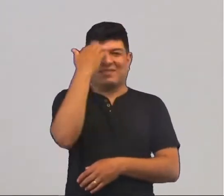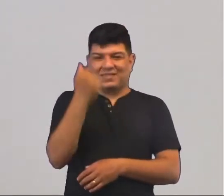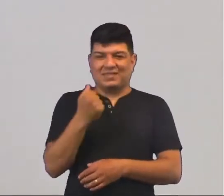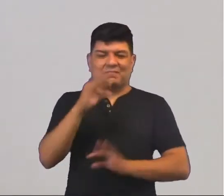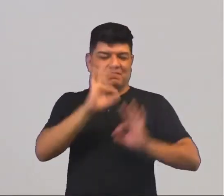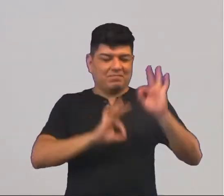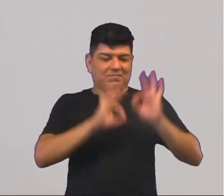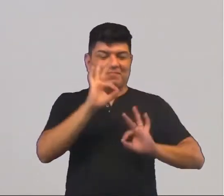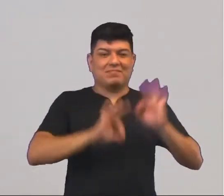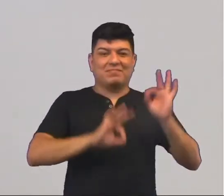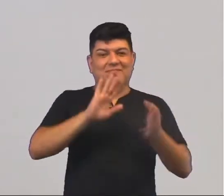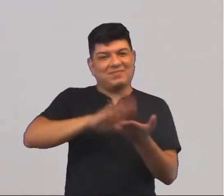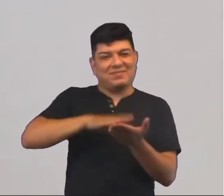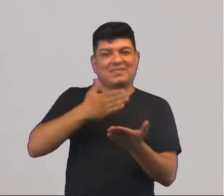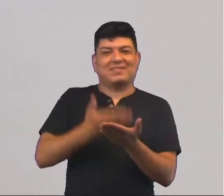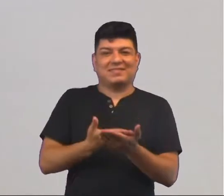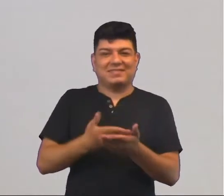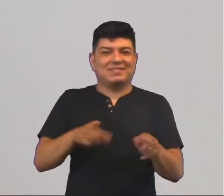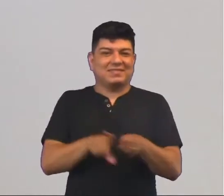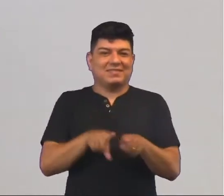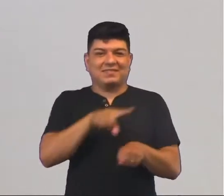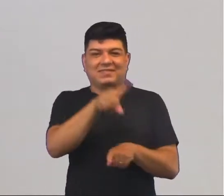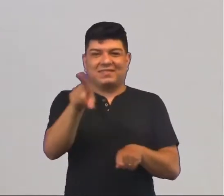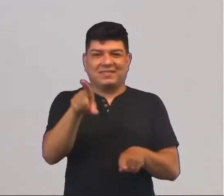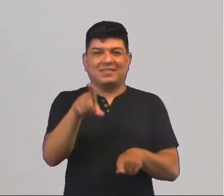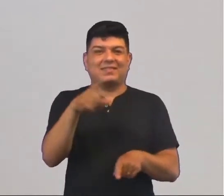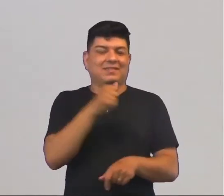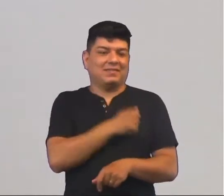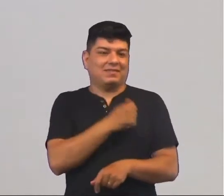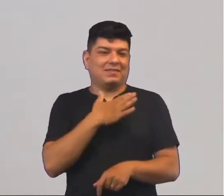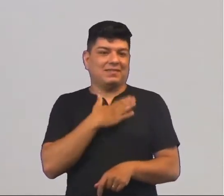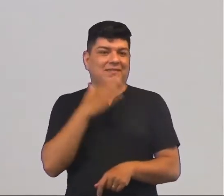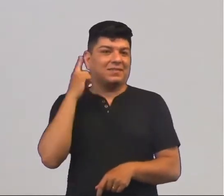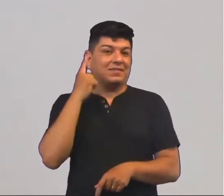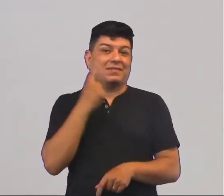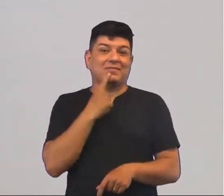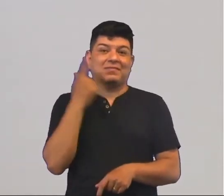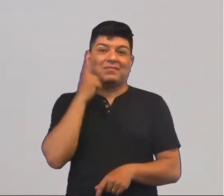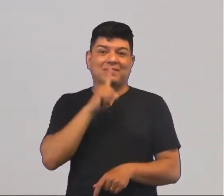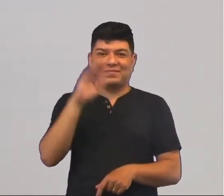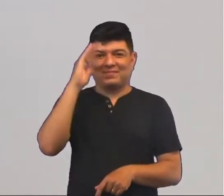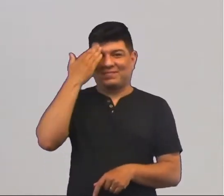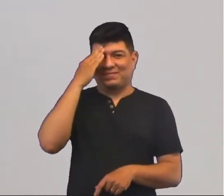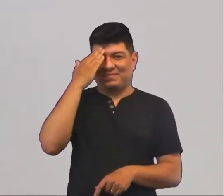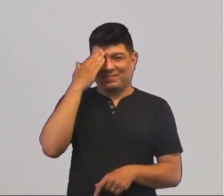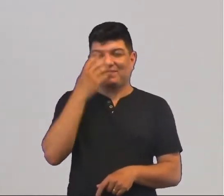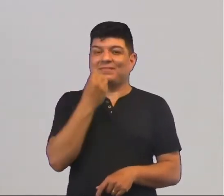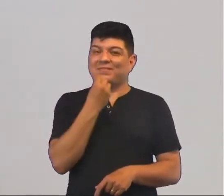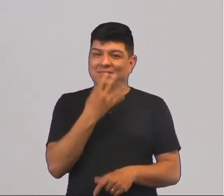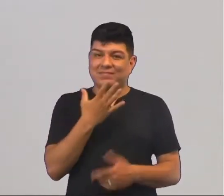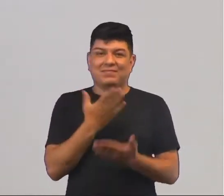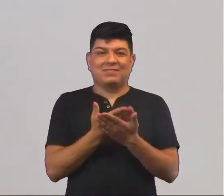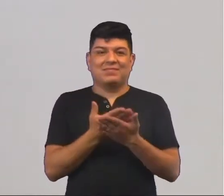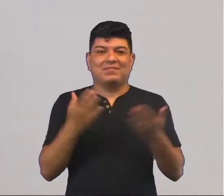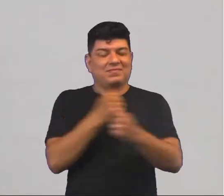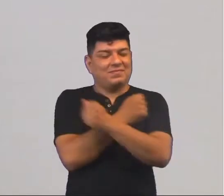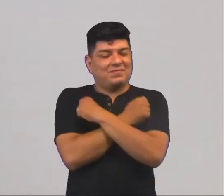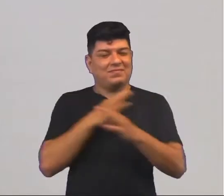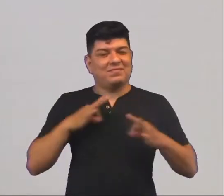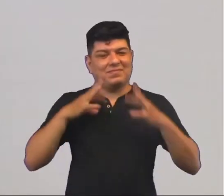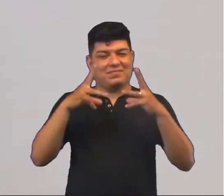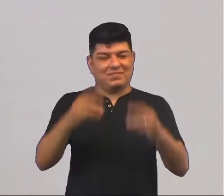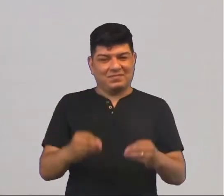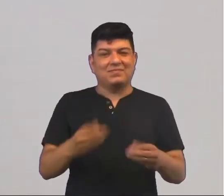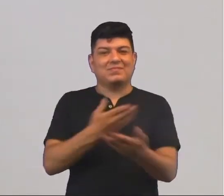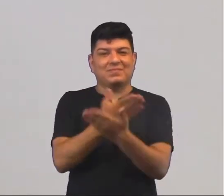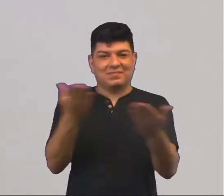capricha aí na interpretação para que você, meu aluno surdo, também consiga entender bem a aula de hoje. Um forte abraço para